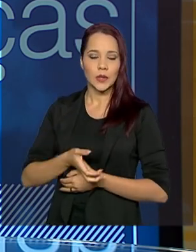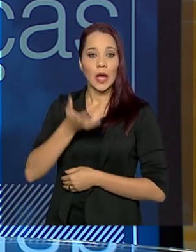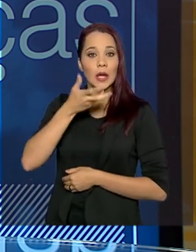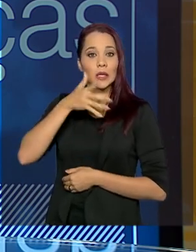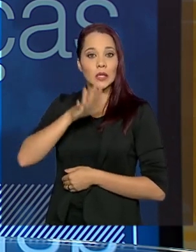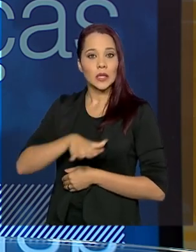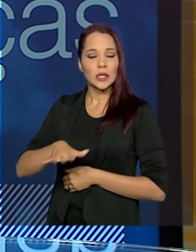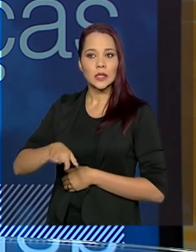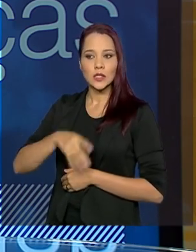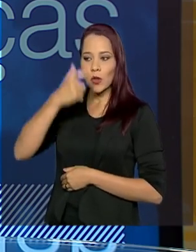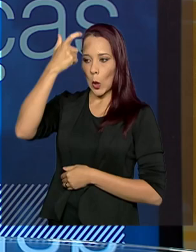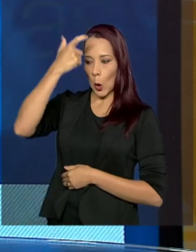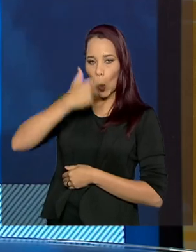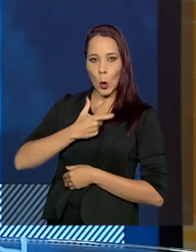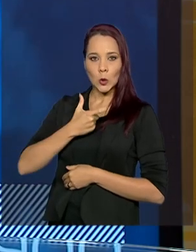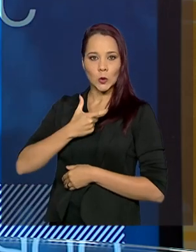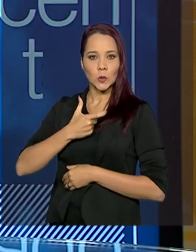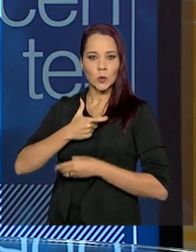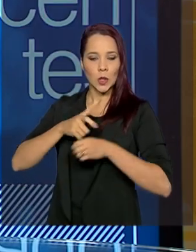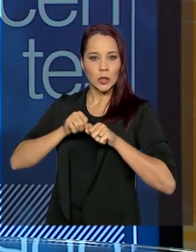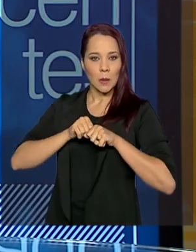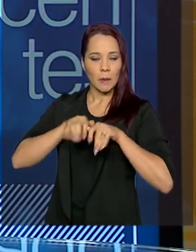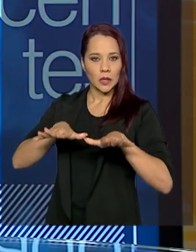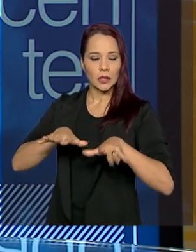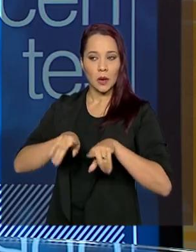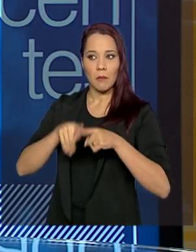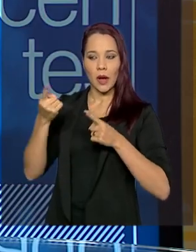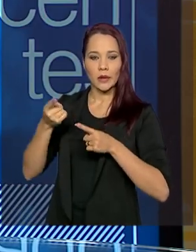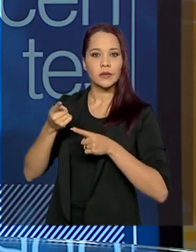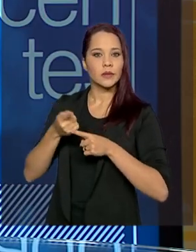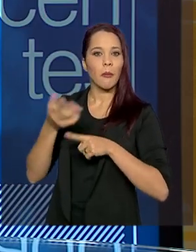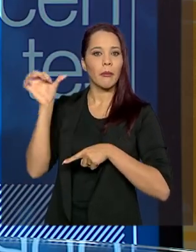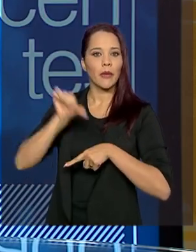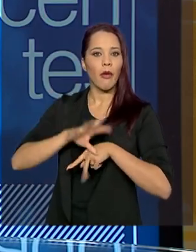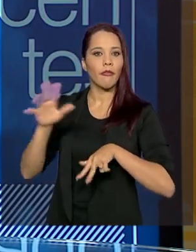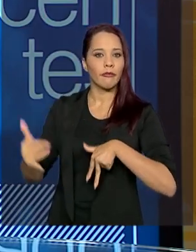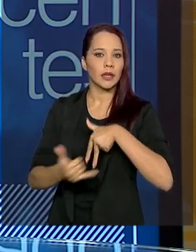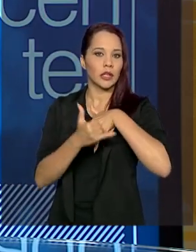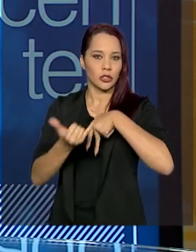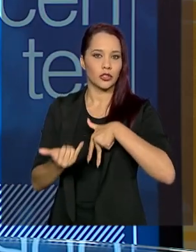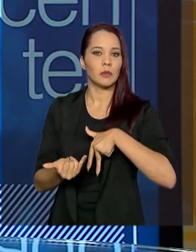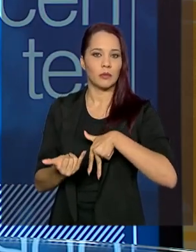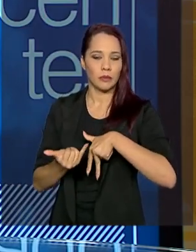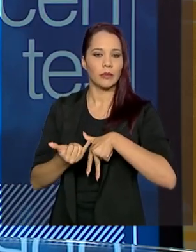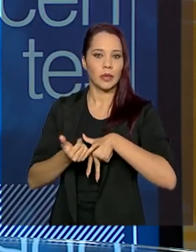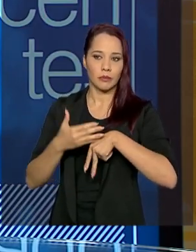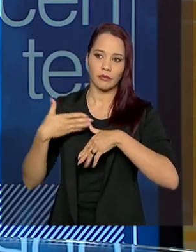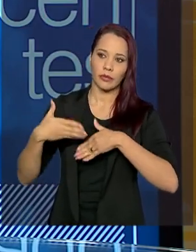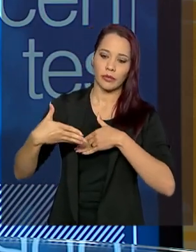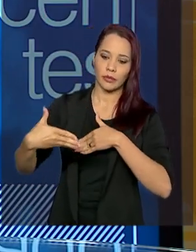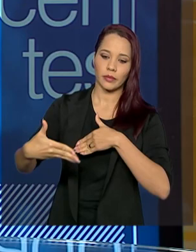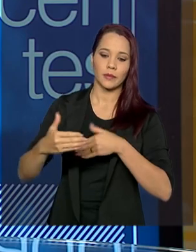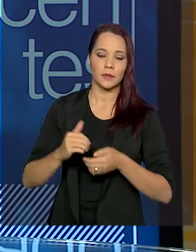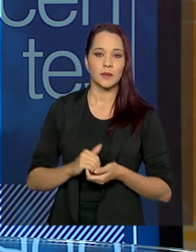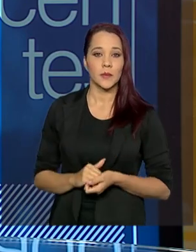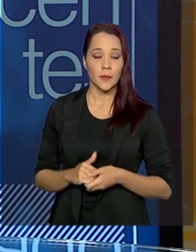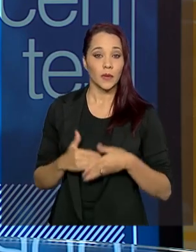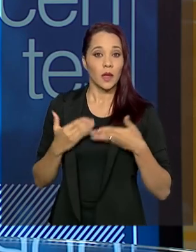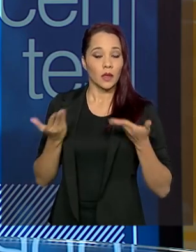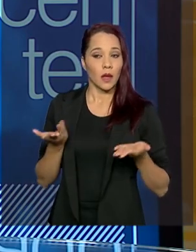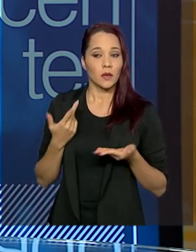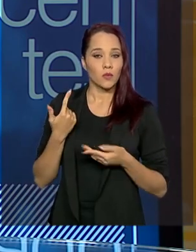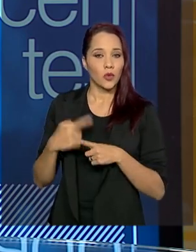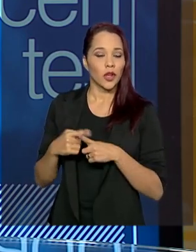certamente, não é o rosto dessa pandemia, mas ela pode ser a sua maior vítima no médio e longo prazo. Tanto pela